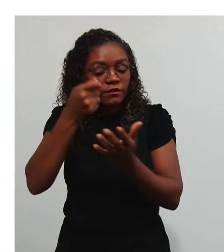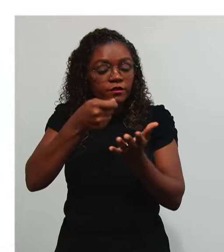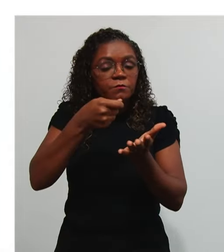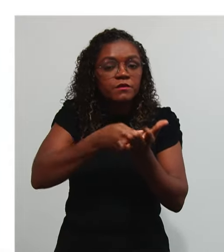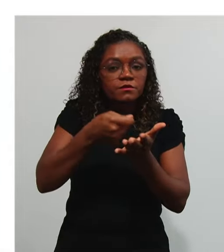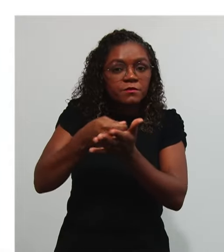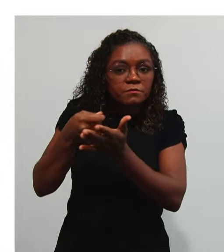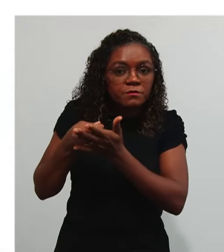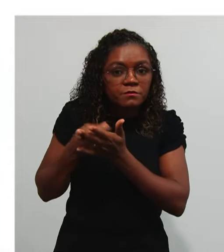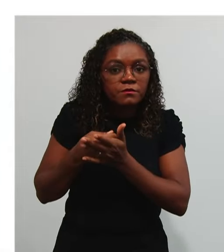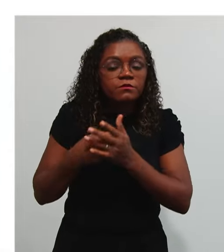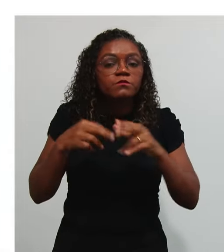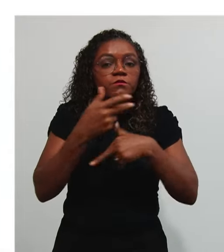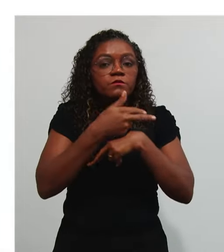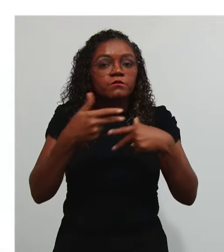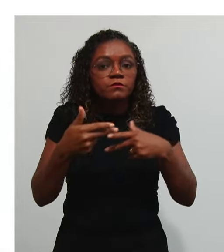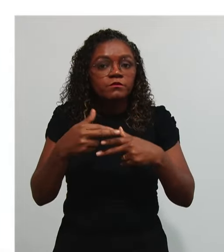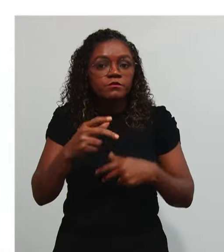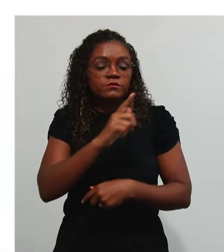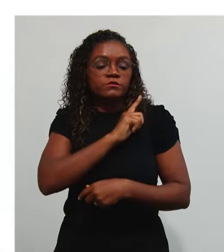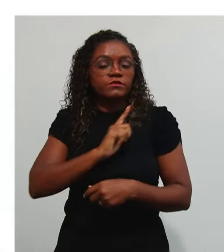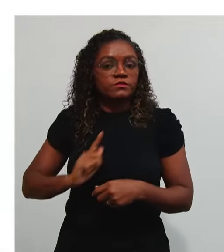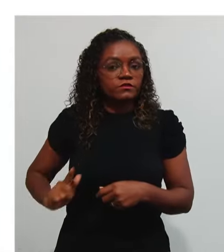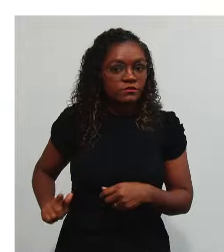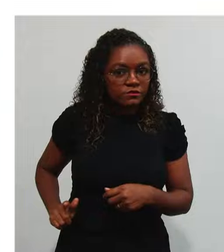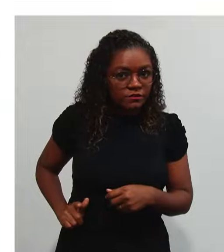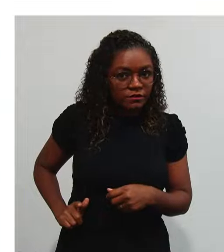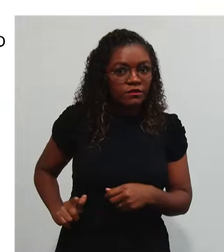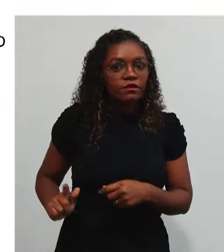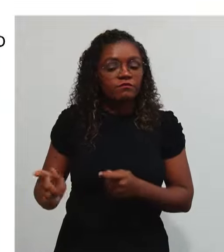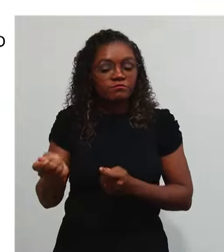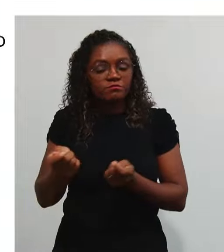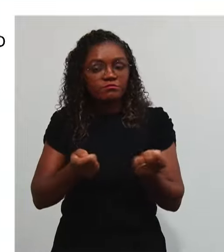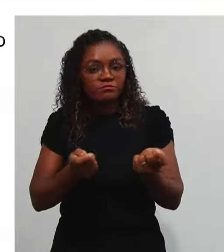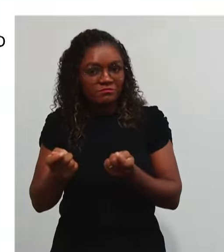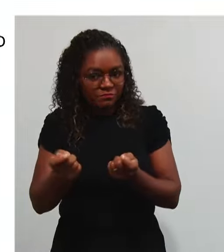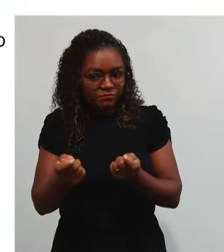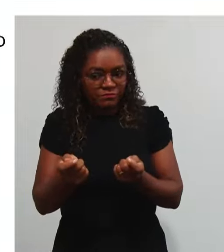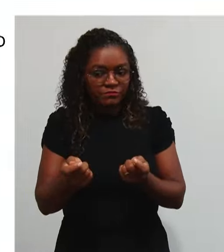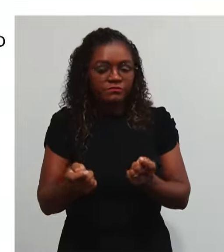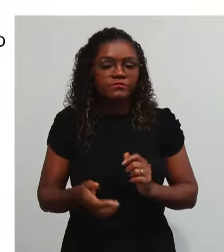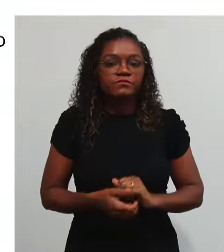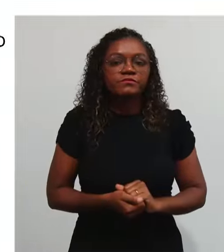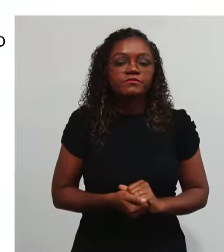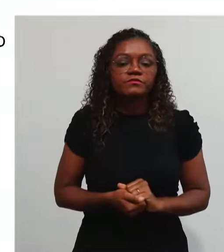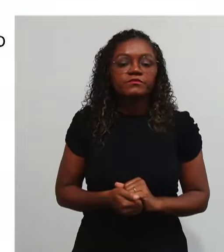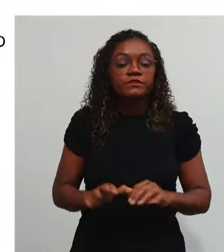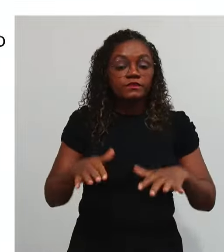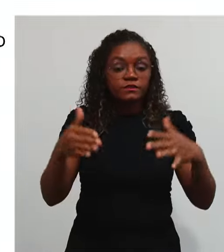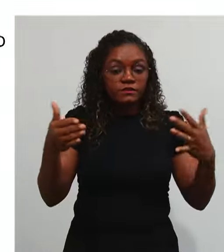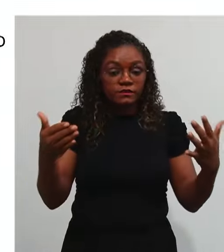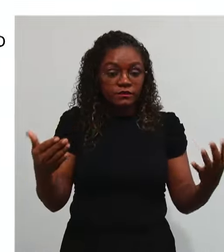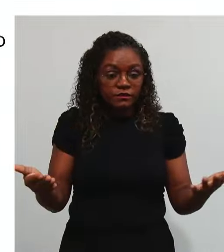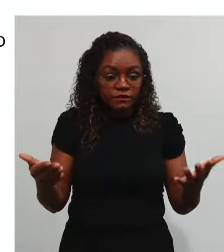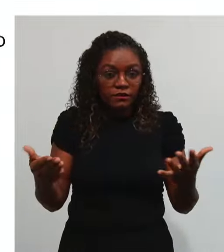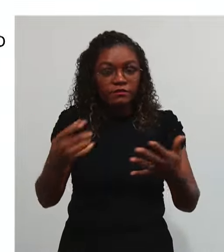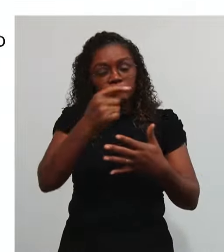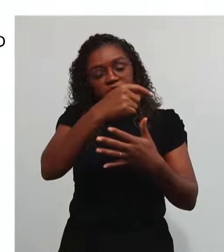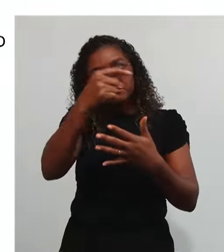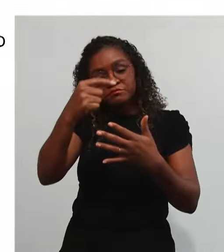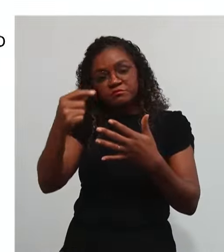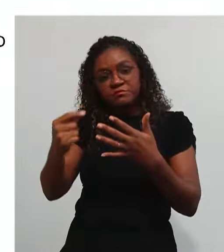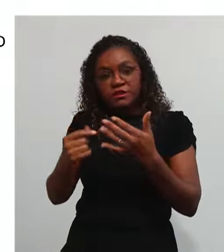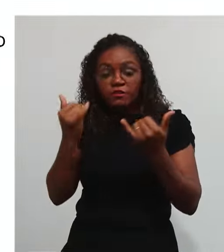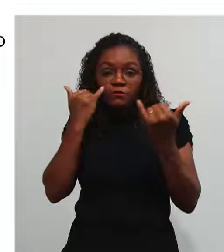Entre os atores Envolvidos Na gestão Da governança Posto isso Gente De toda Essa